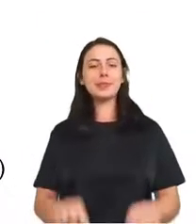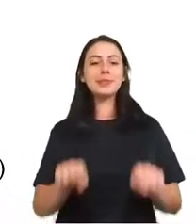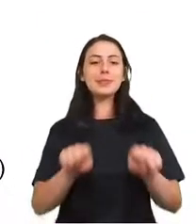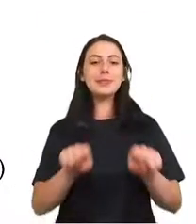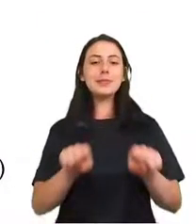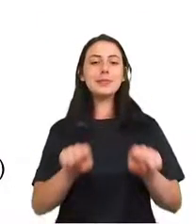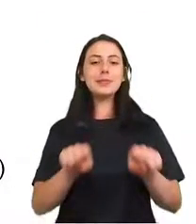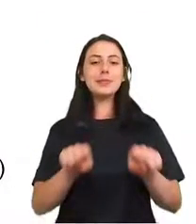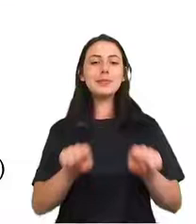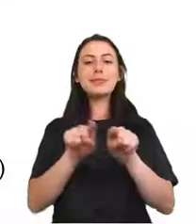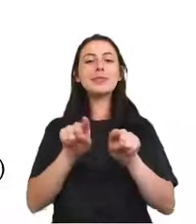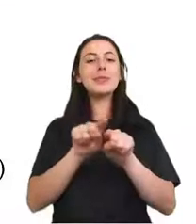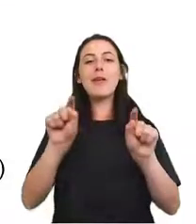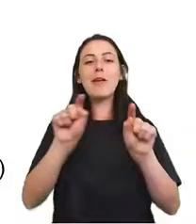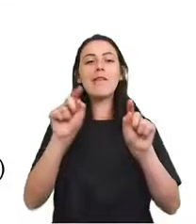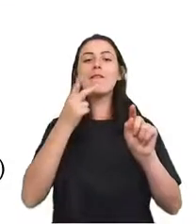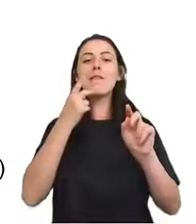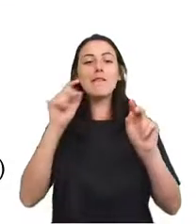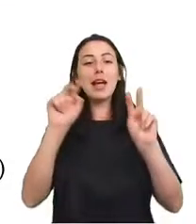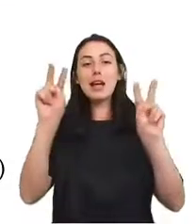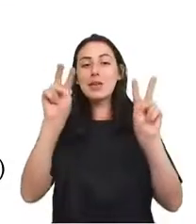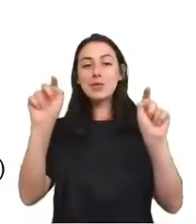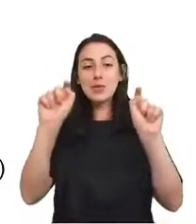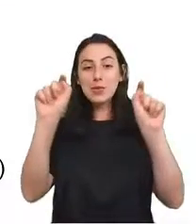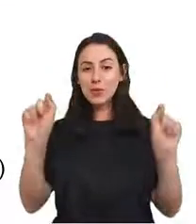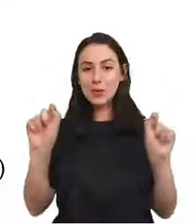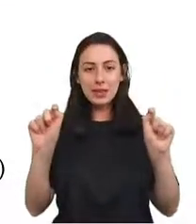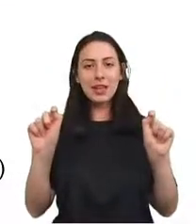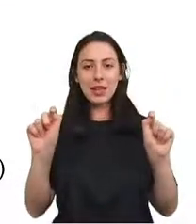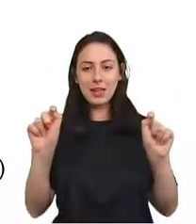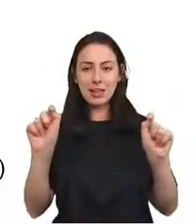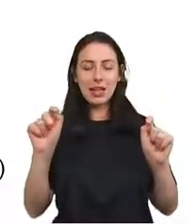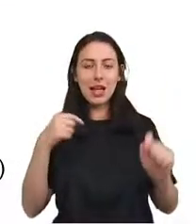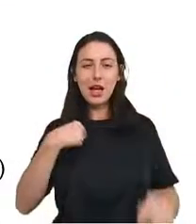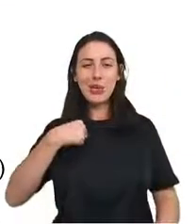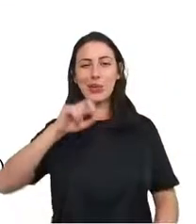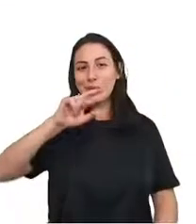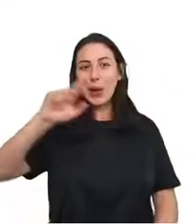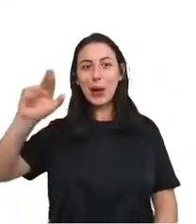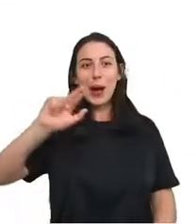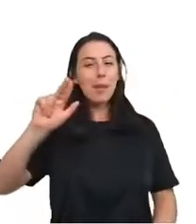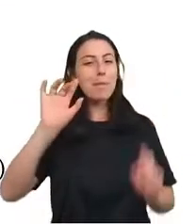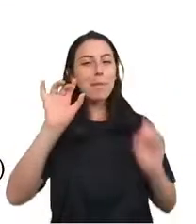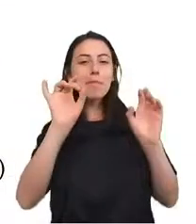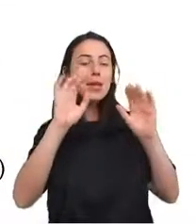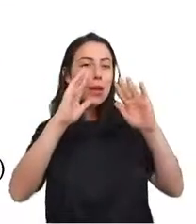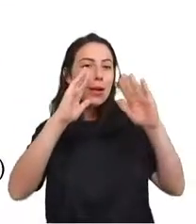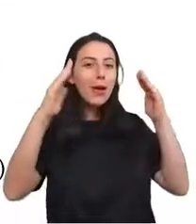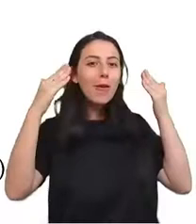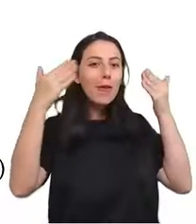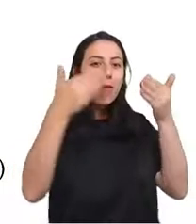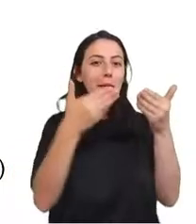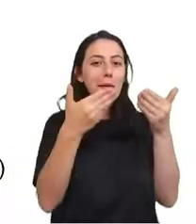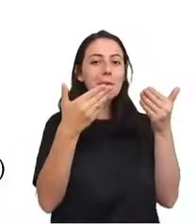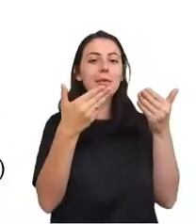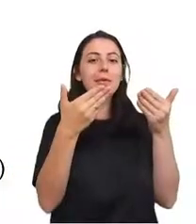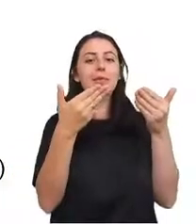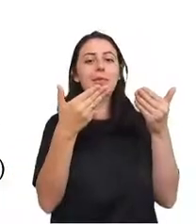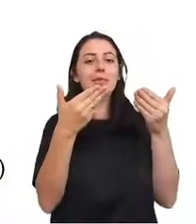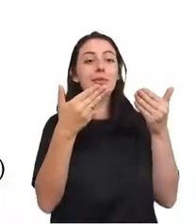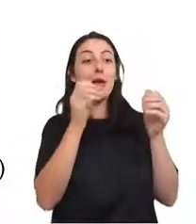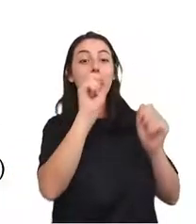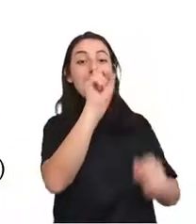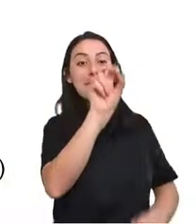incerteza. Eu não sou um especialista em visualização, e eu sei que esses especialistas ficarão muito frustrados com isso, mas eu acho que isso aqui é muito